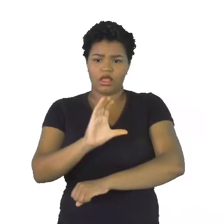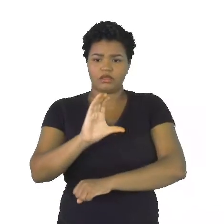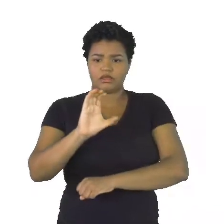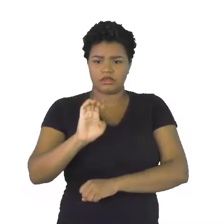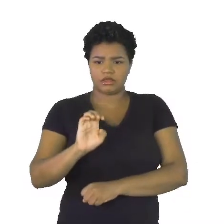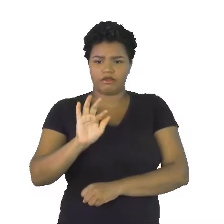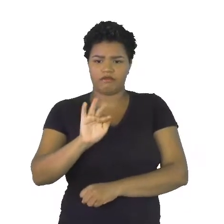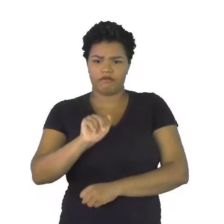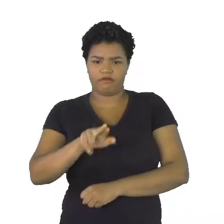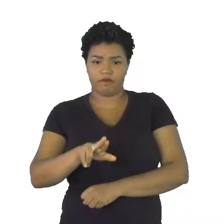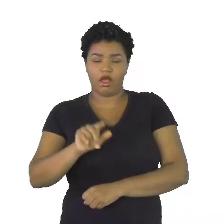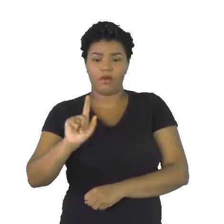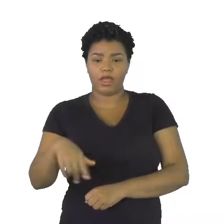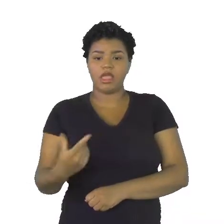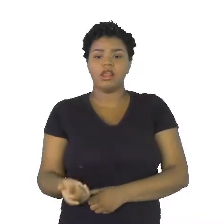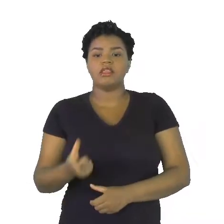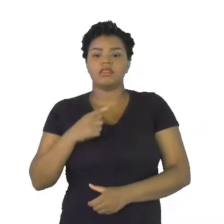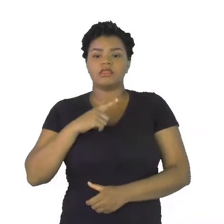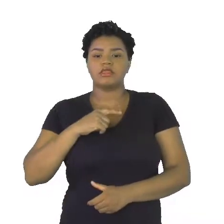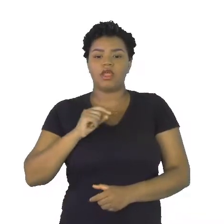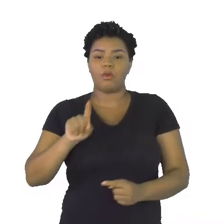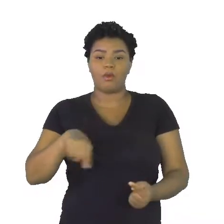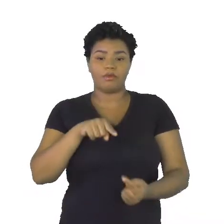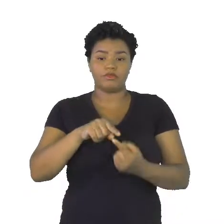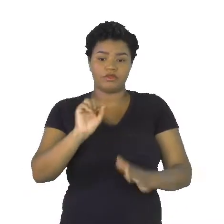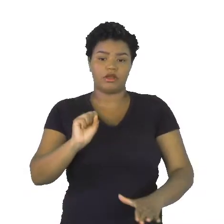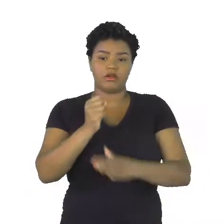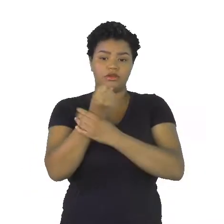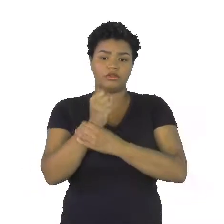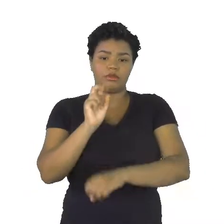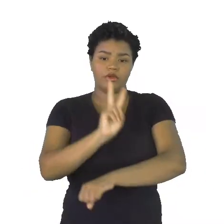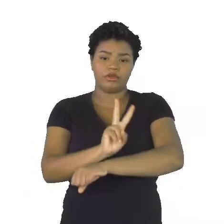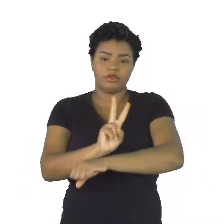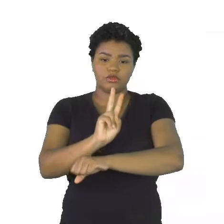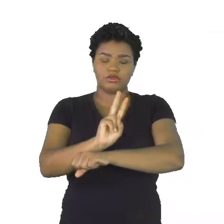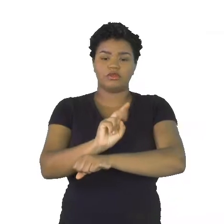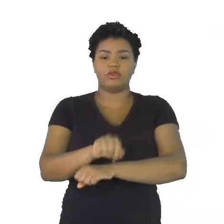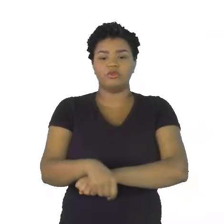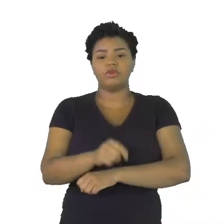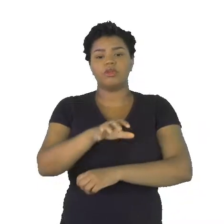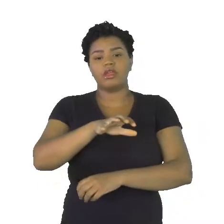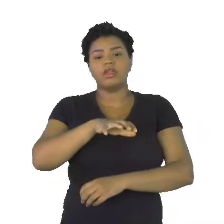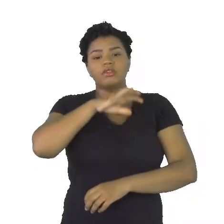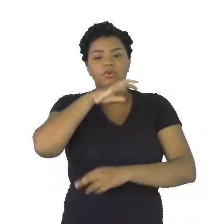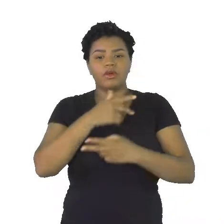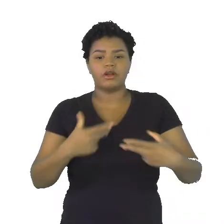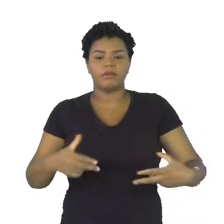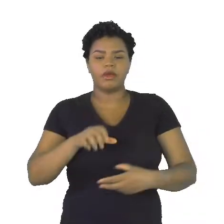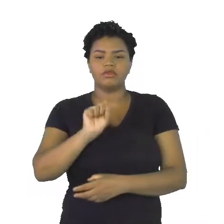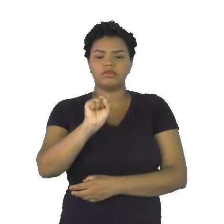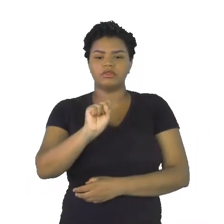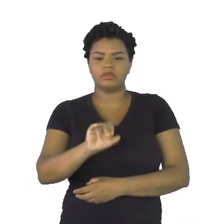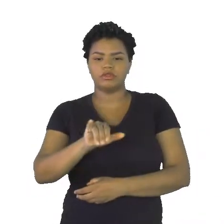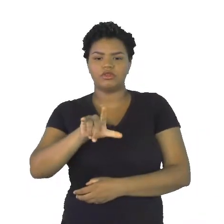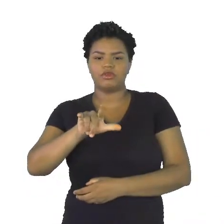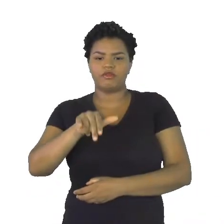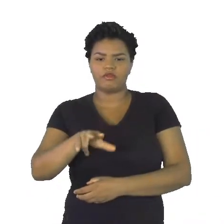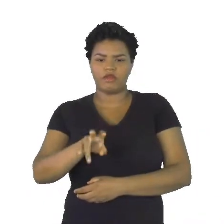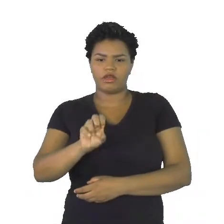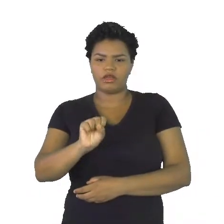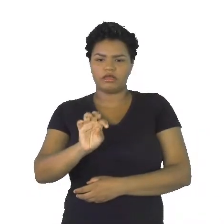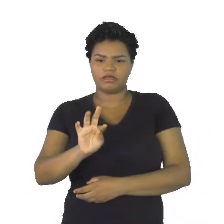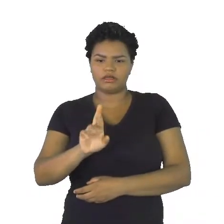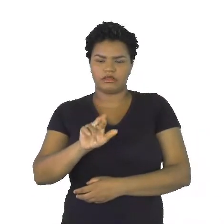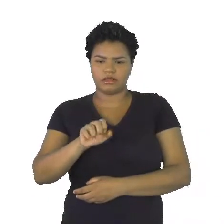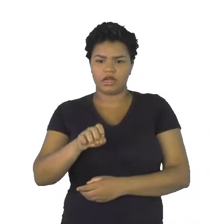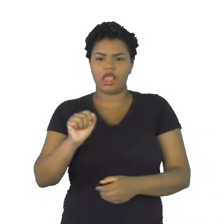proteção da fauna silvestre, dando assistência aos animais que se encontram em perigo. E aqui a gente tem a